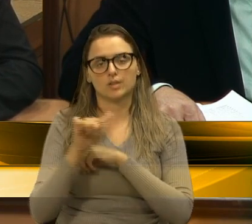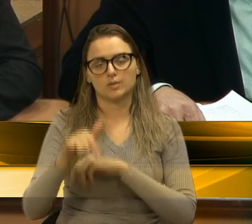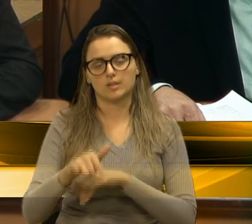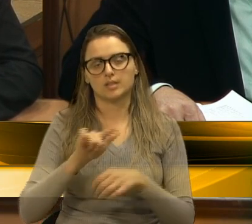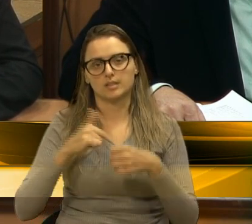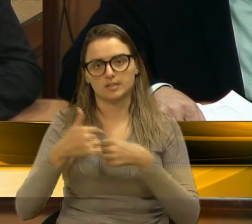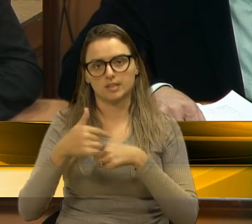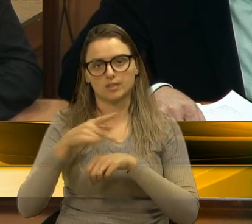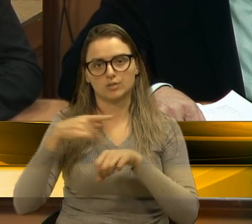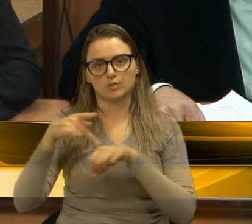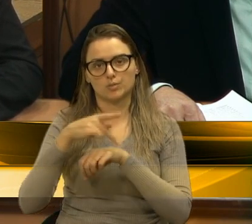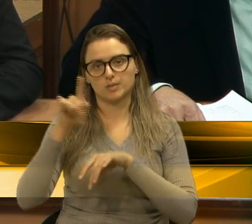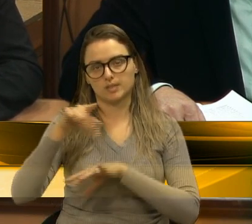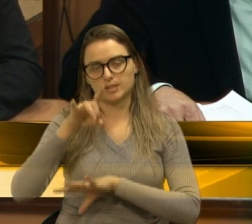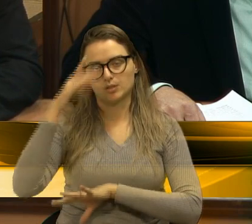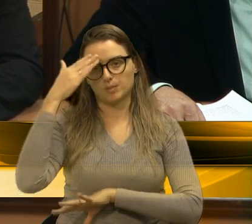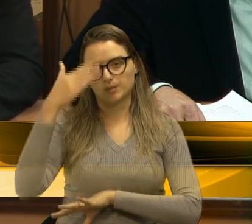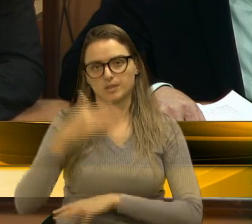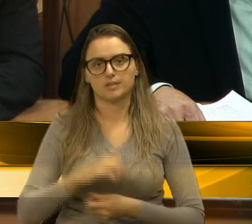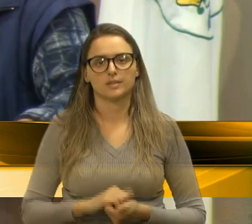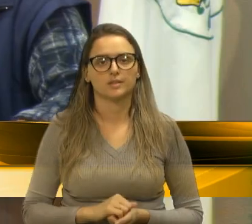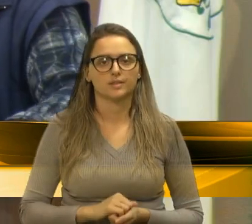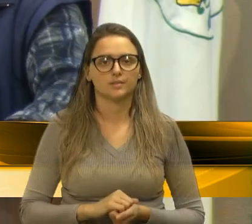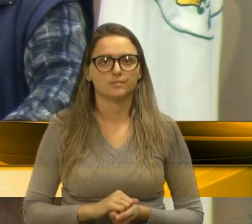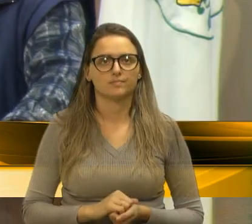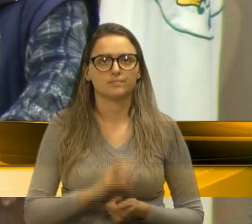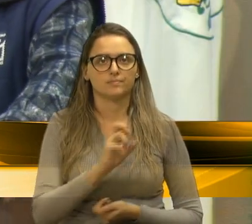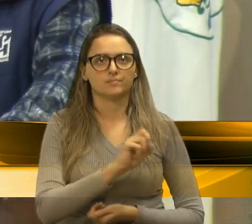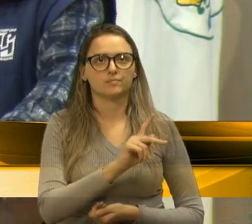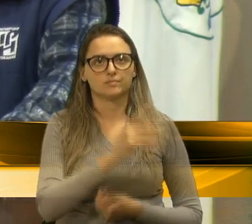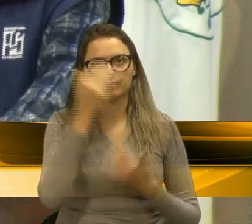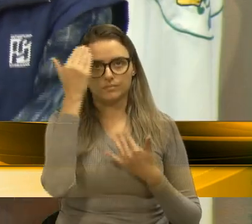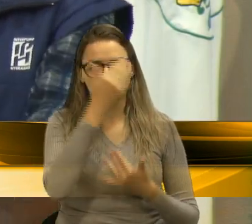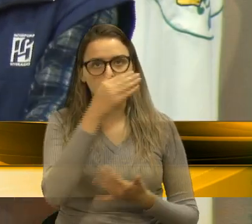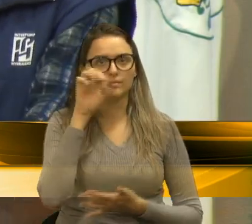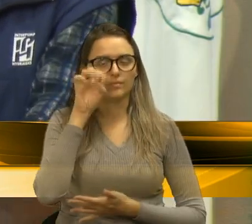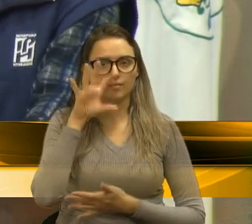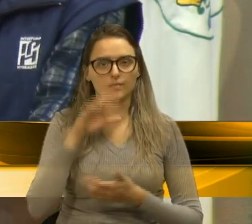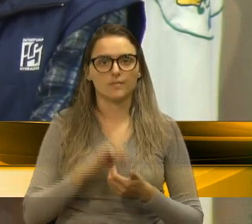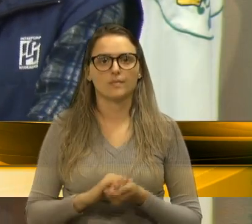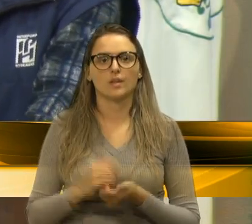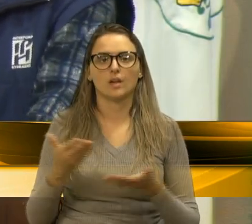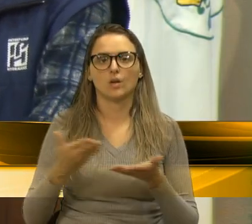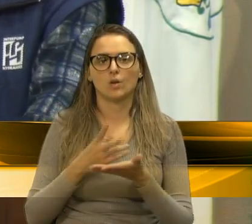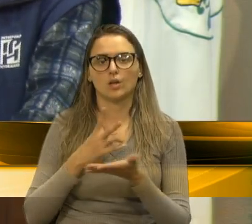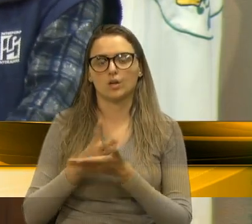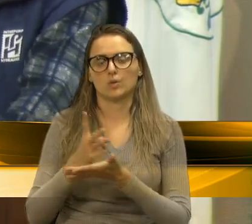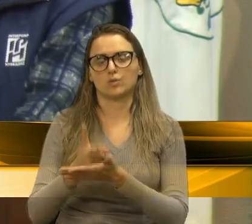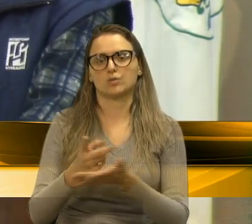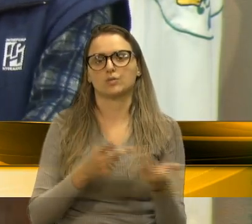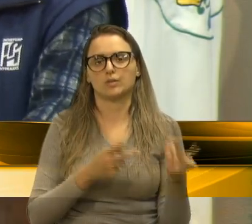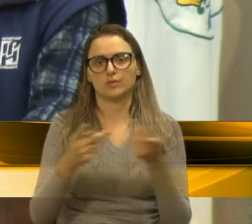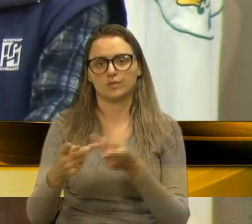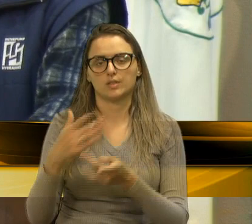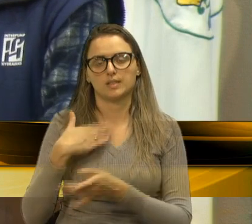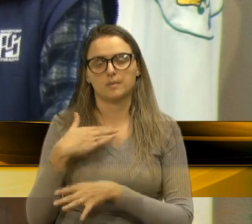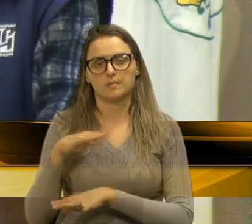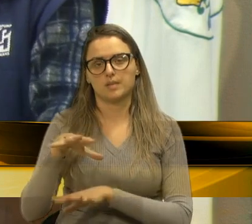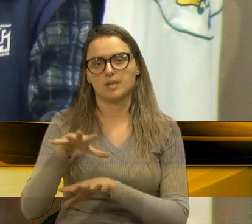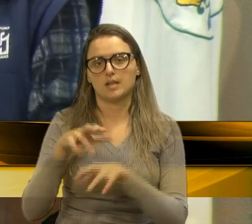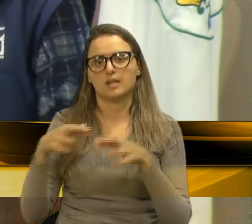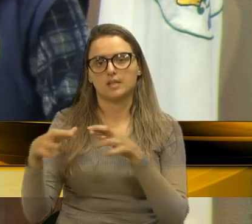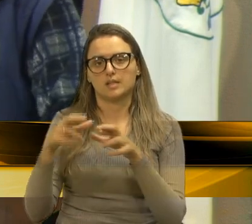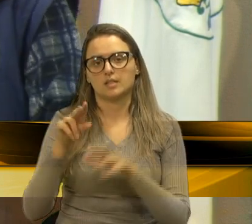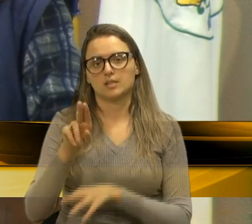nosso país. Era isso. Muito obrigado. Ok, vereador Filsa. Então, continuando a minha visita lá em Criuva, que é a questão da